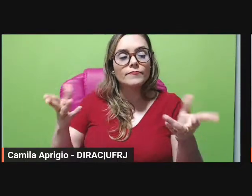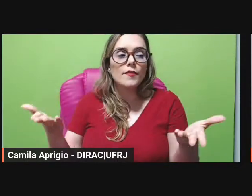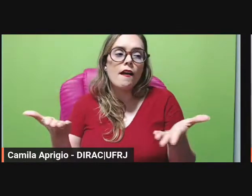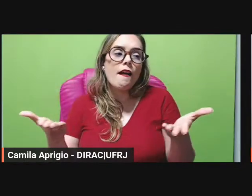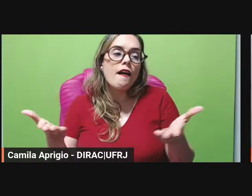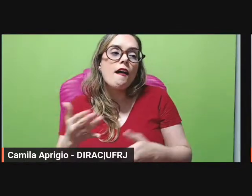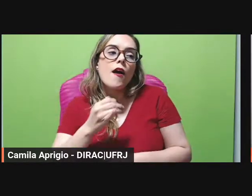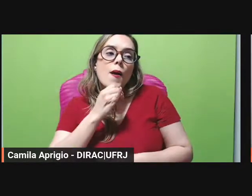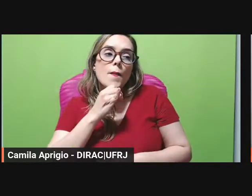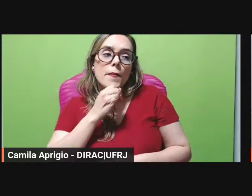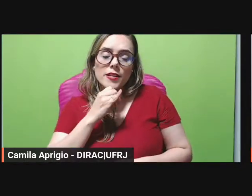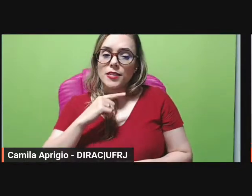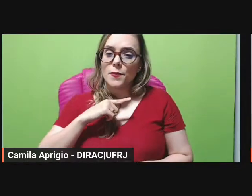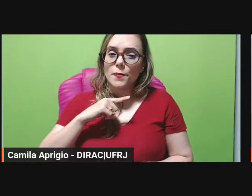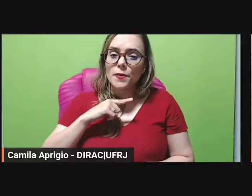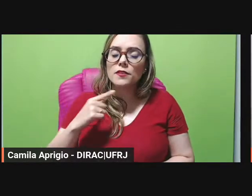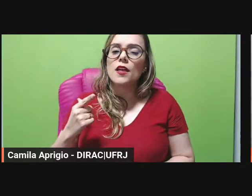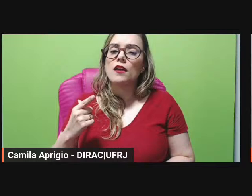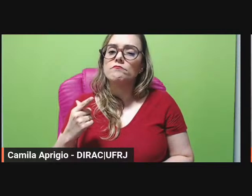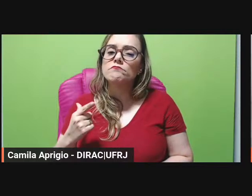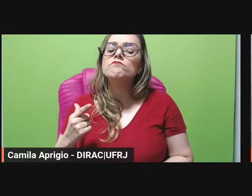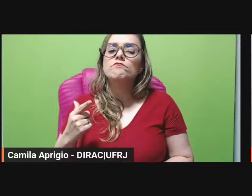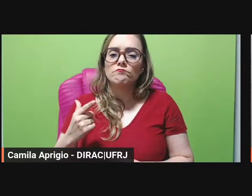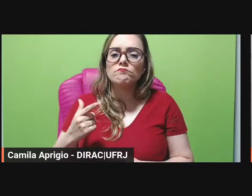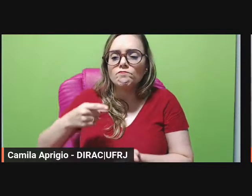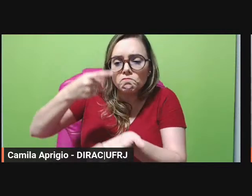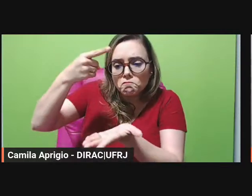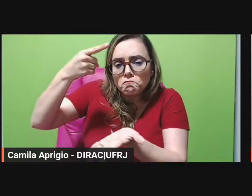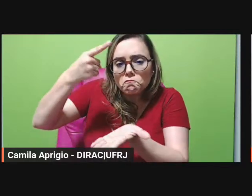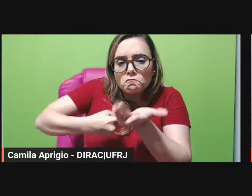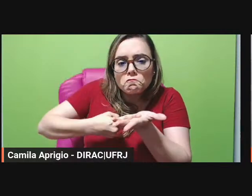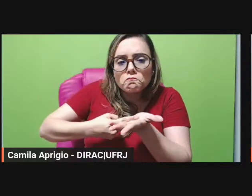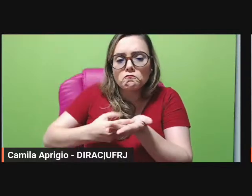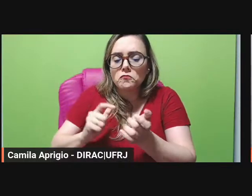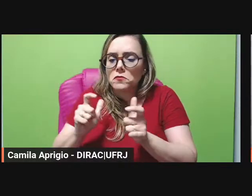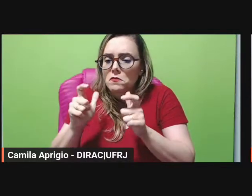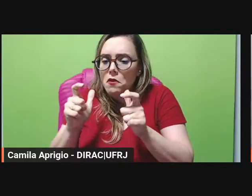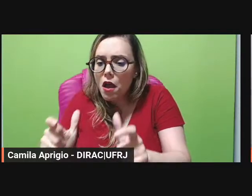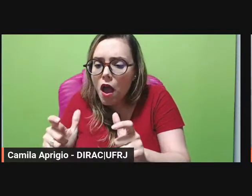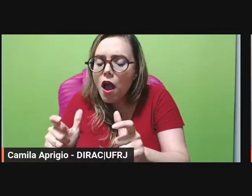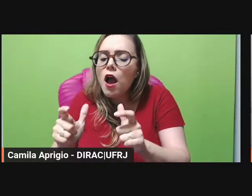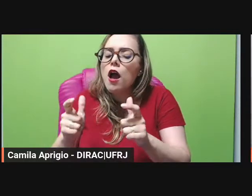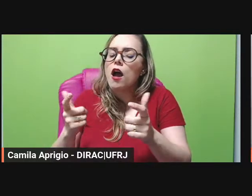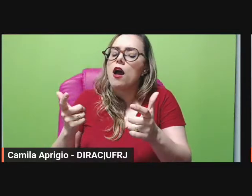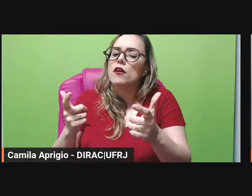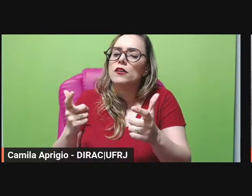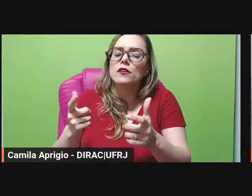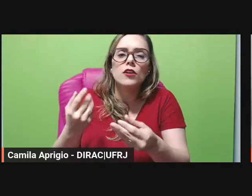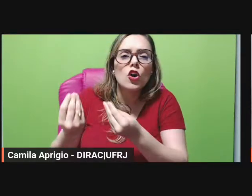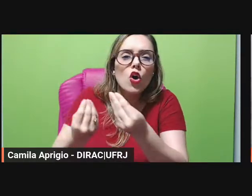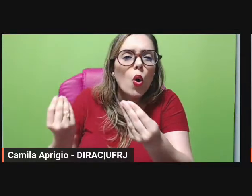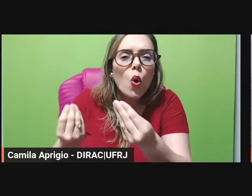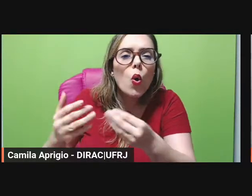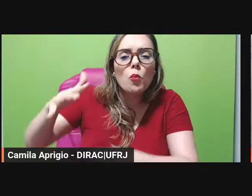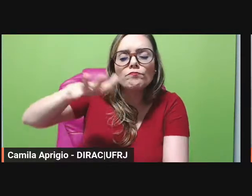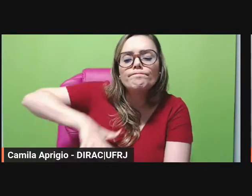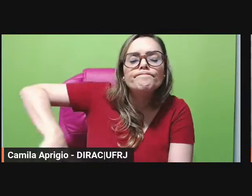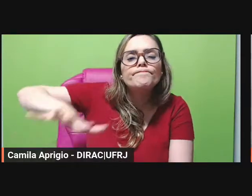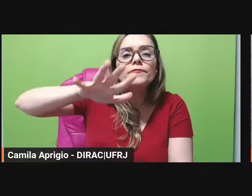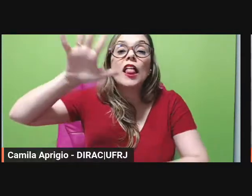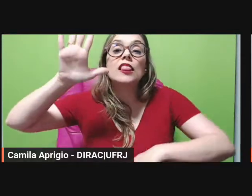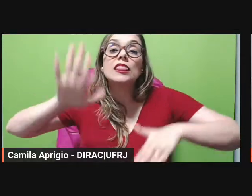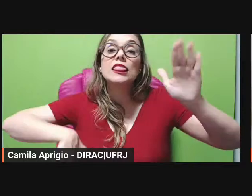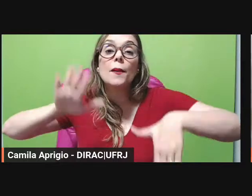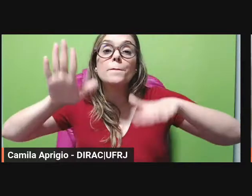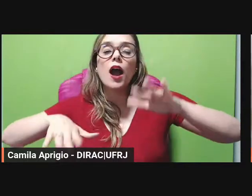definir a área de significação da palavra e não confundir com outros sentidos mais banais que nós temos da